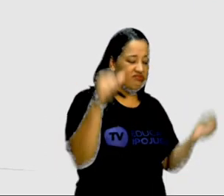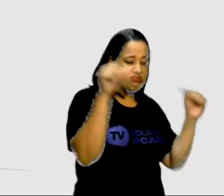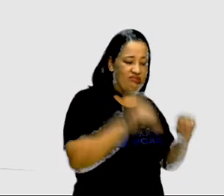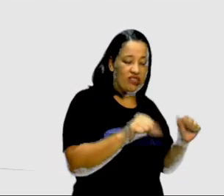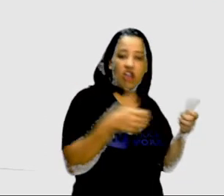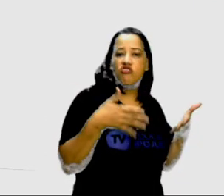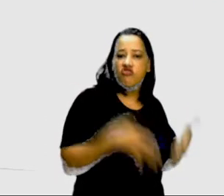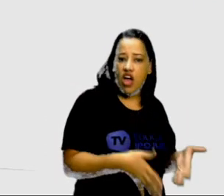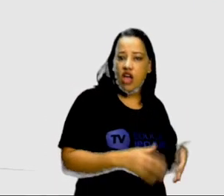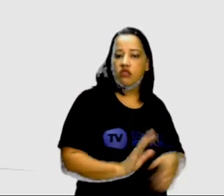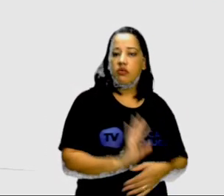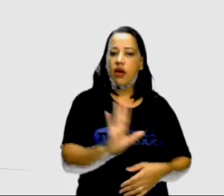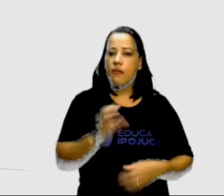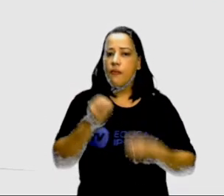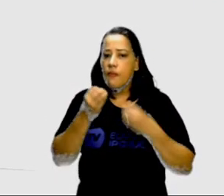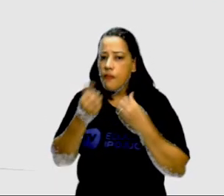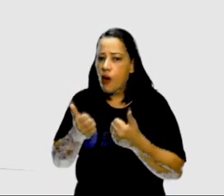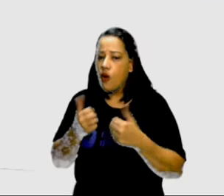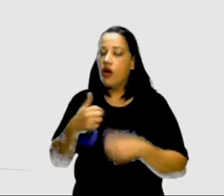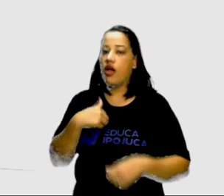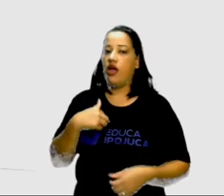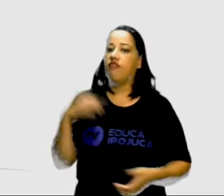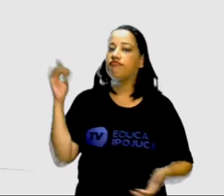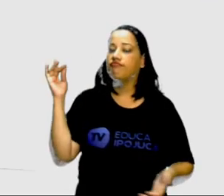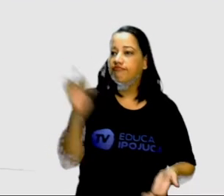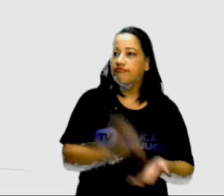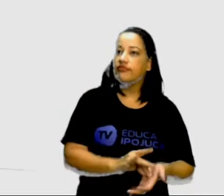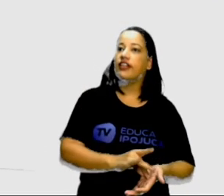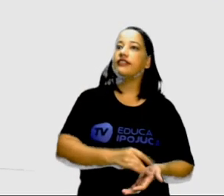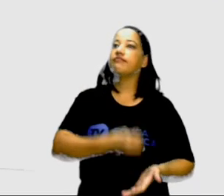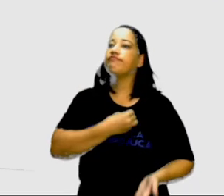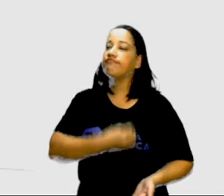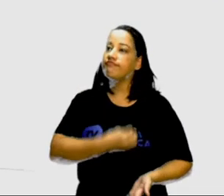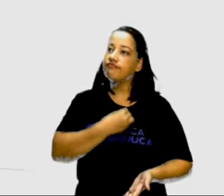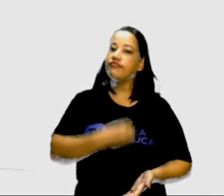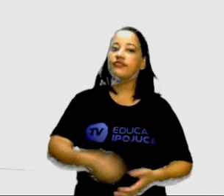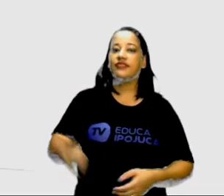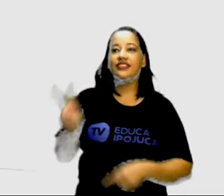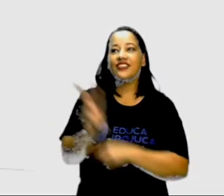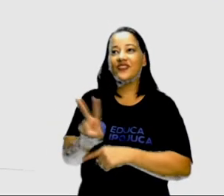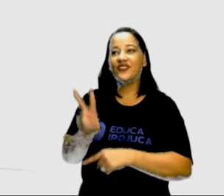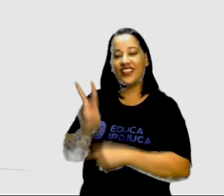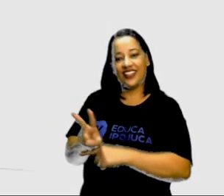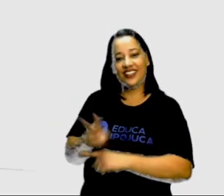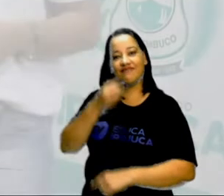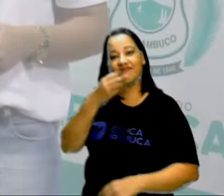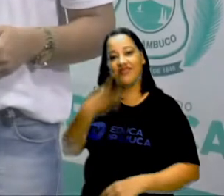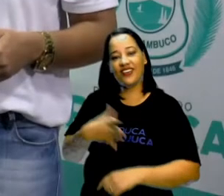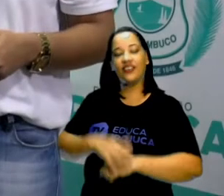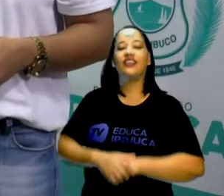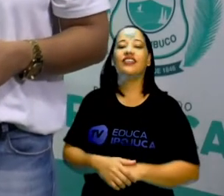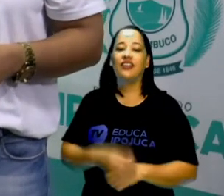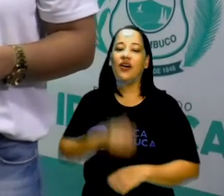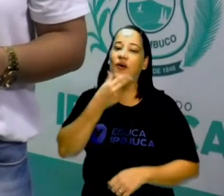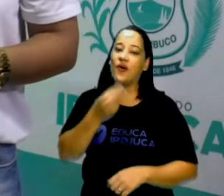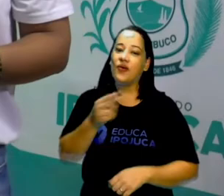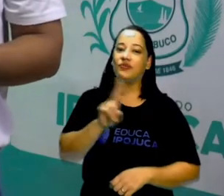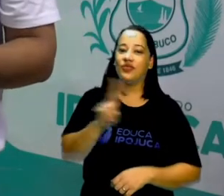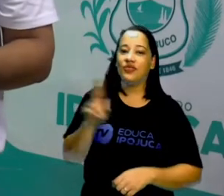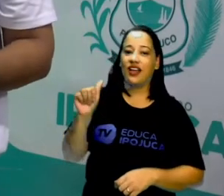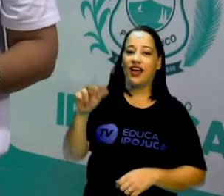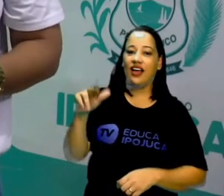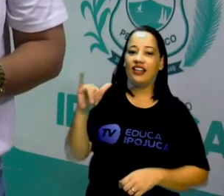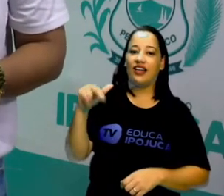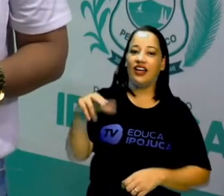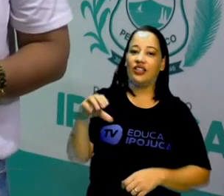Bom mesmo é ser um realista esperançoso Ariano Suassuna Aproveita essa oportunidade